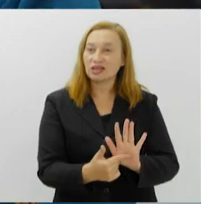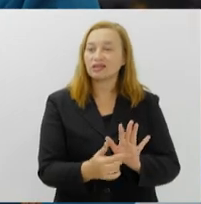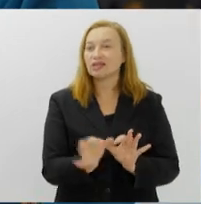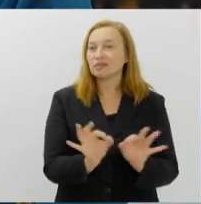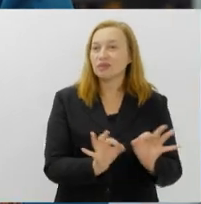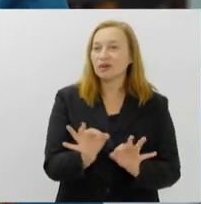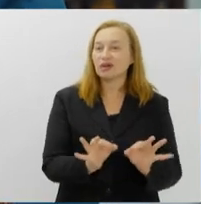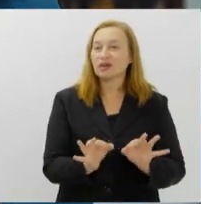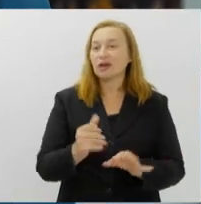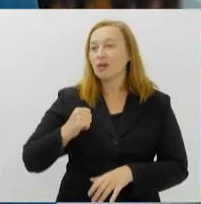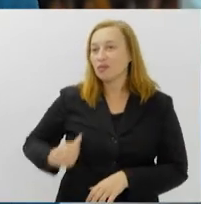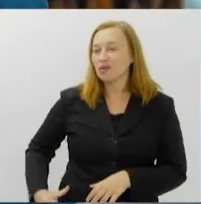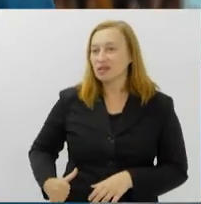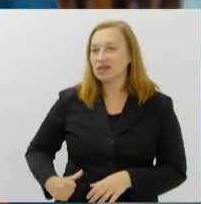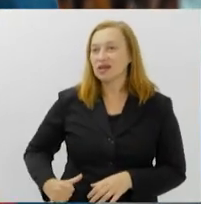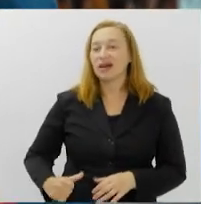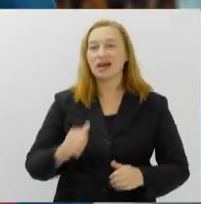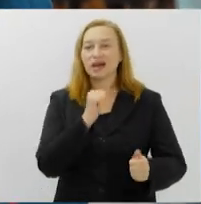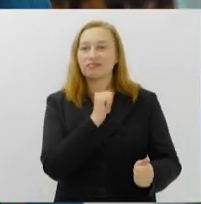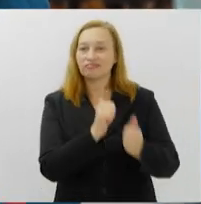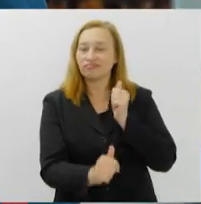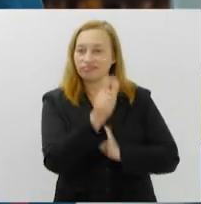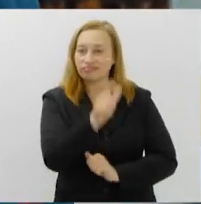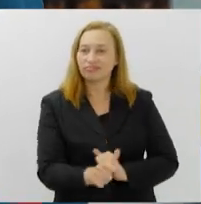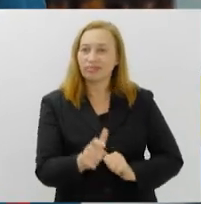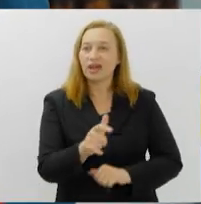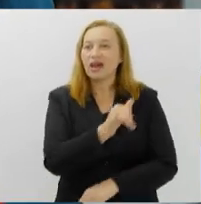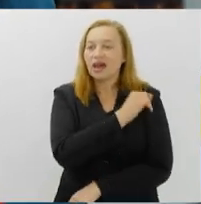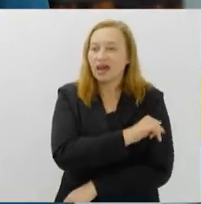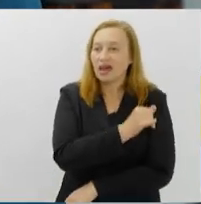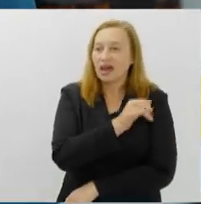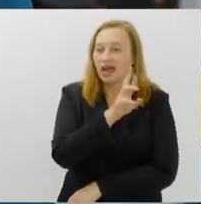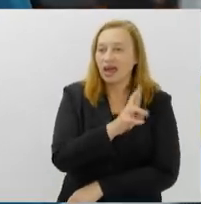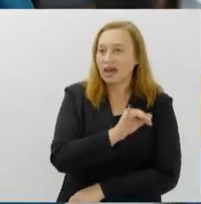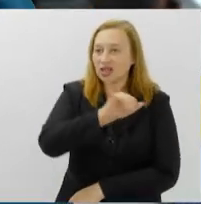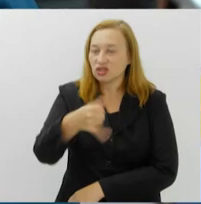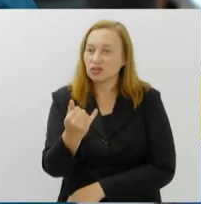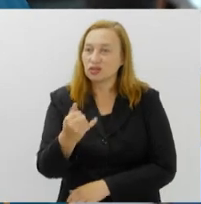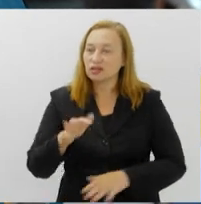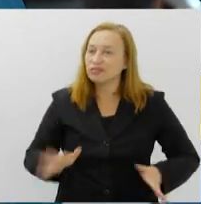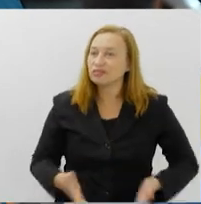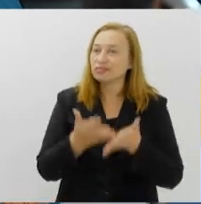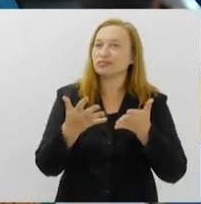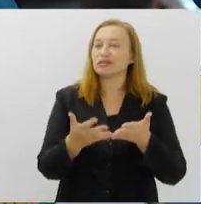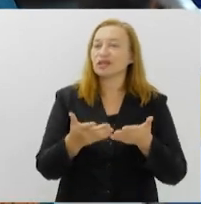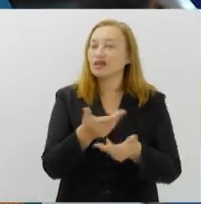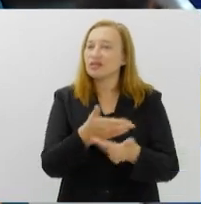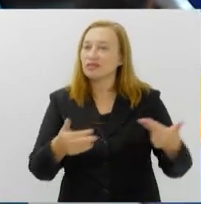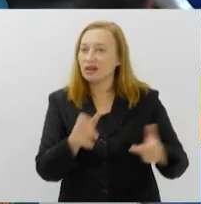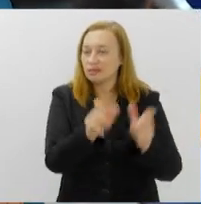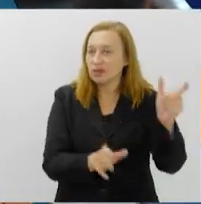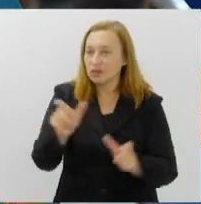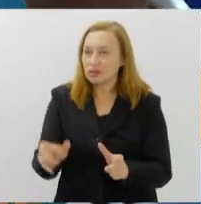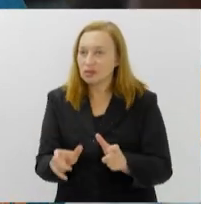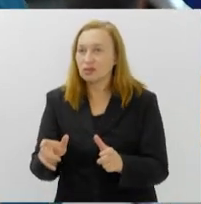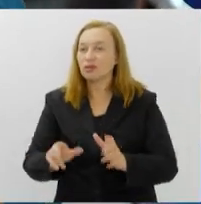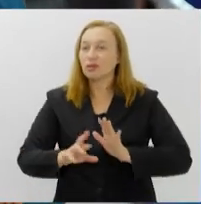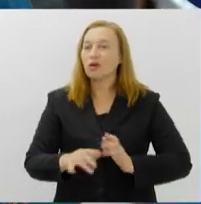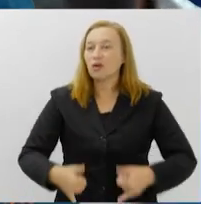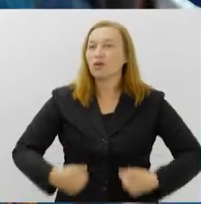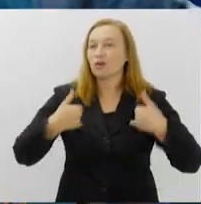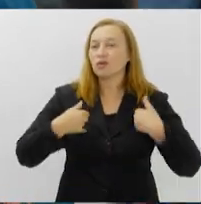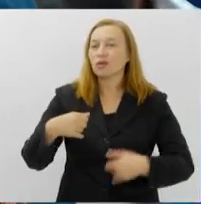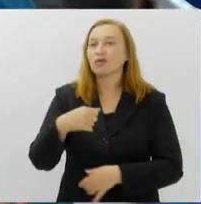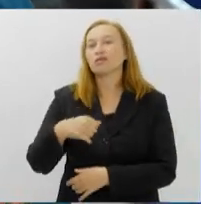programa Bolsa Atleta RJ já pôde fortalecer e ajudar, impulsionando a carreira de muitos atletas que orgulham o Brasil. E essa nova geração,